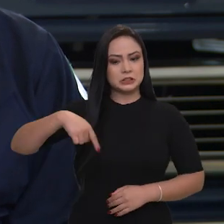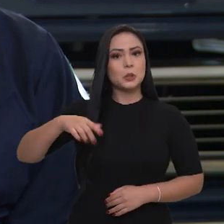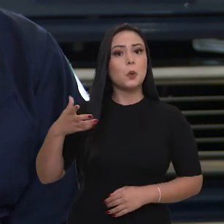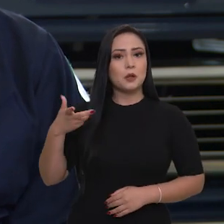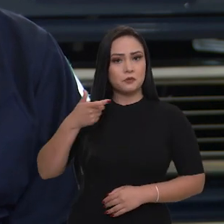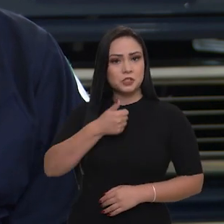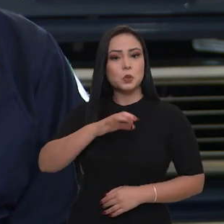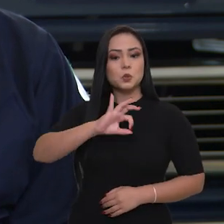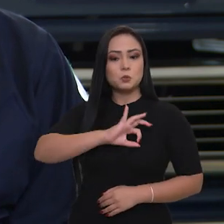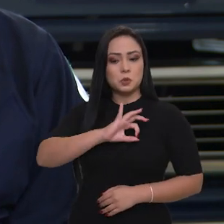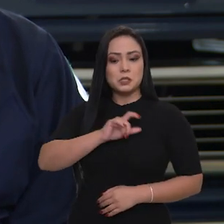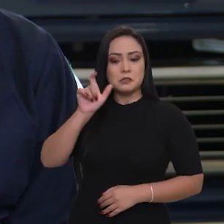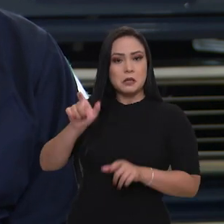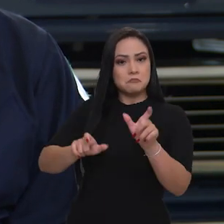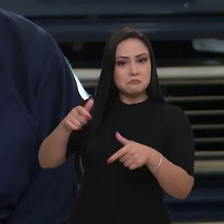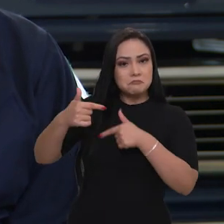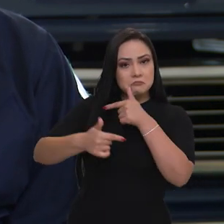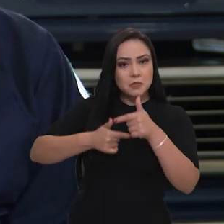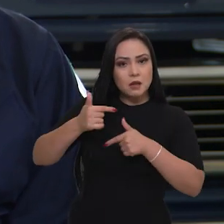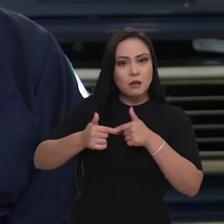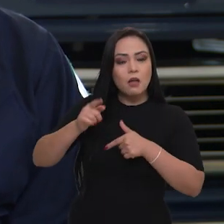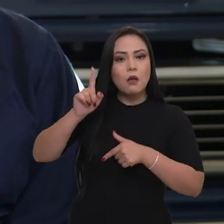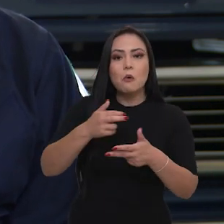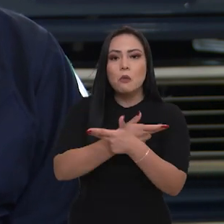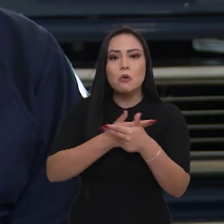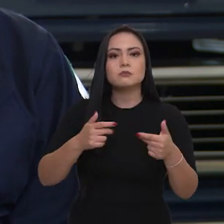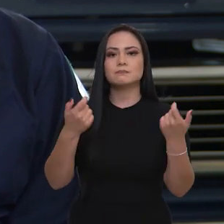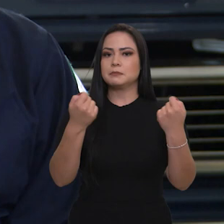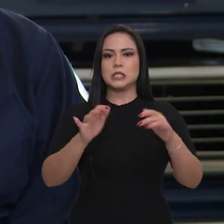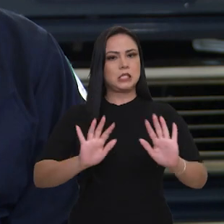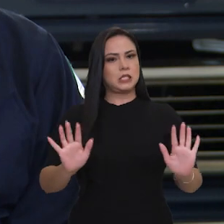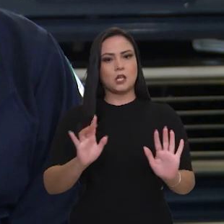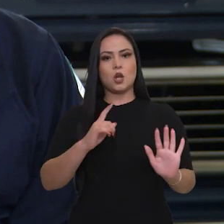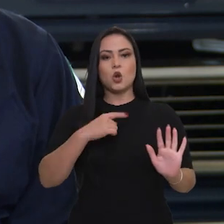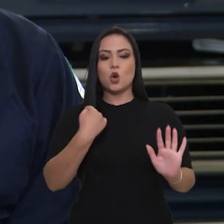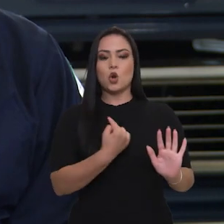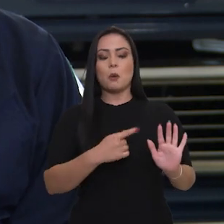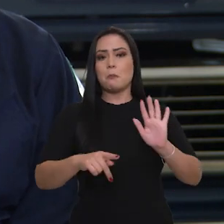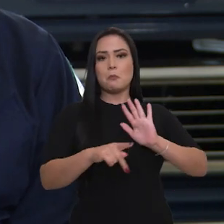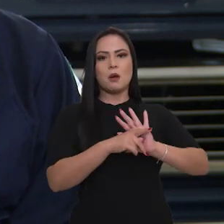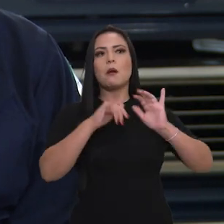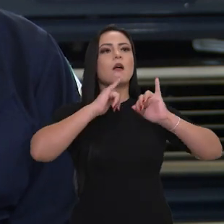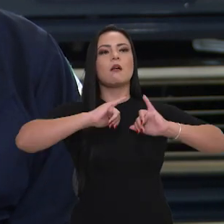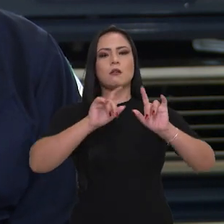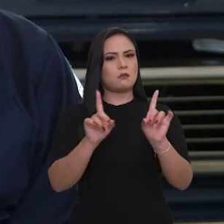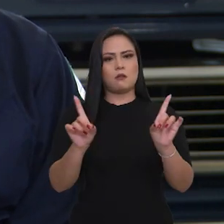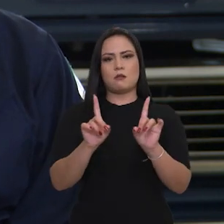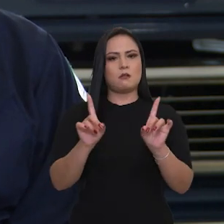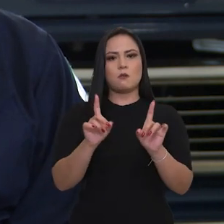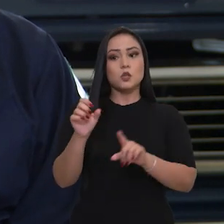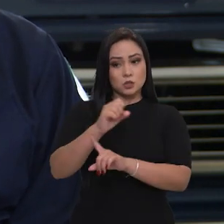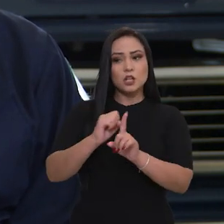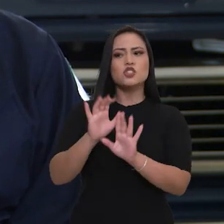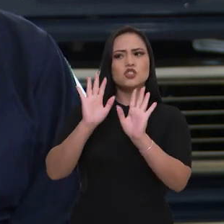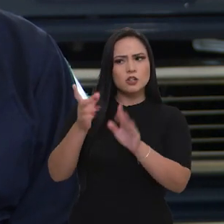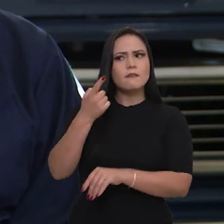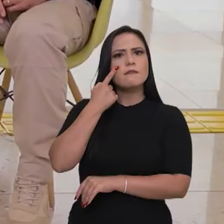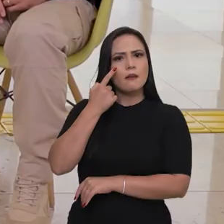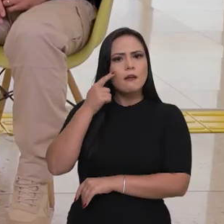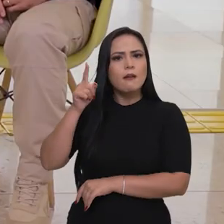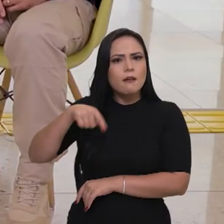a qualificação dos nossos policiais é algo que não precisamos nós mesmos fazer a propaganda. A sociedade